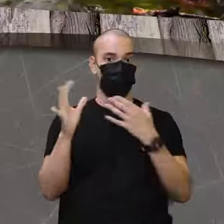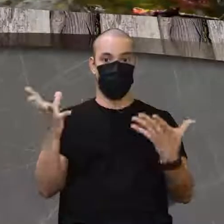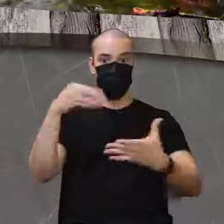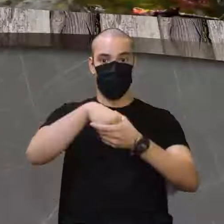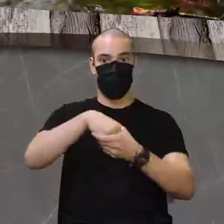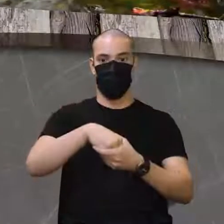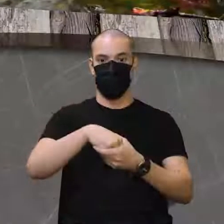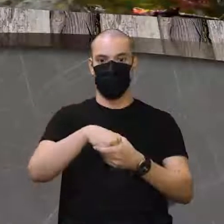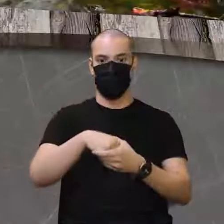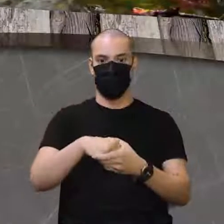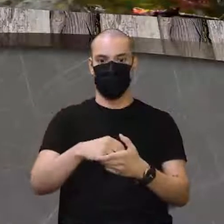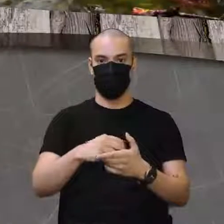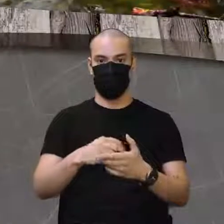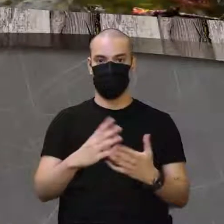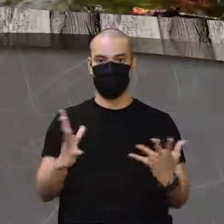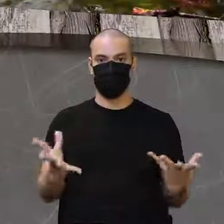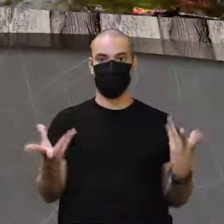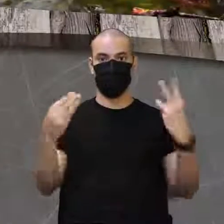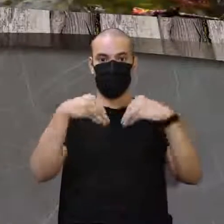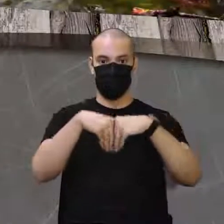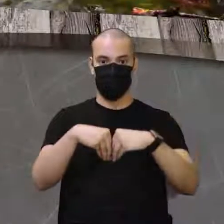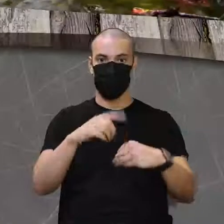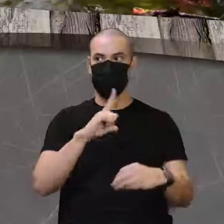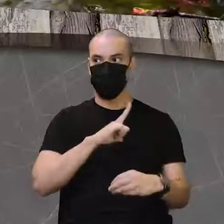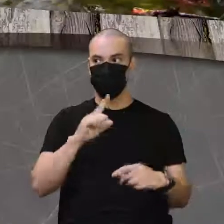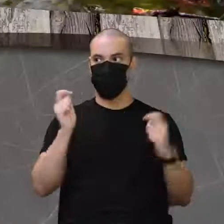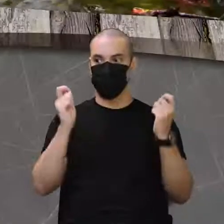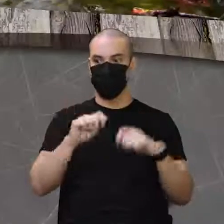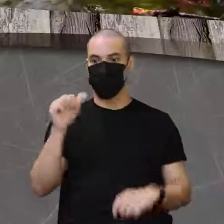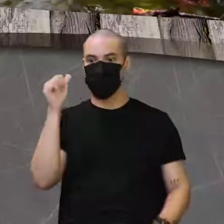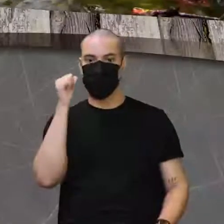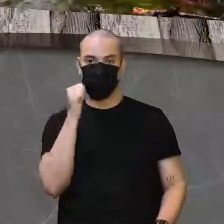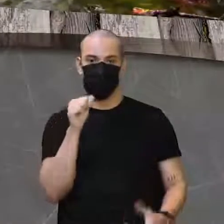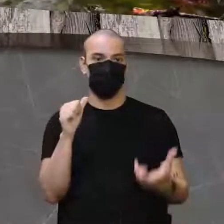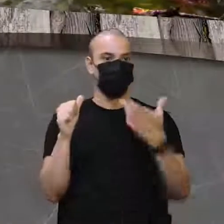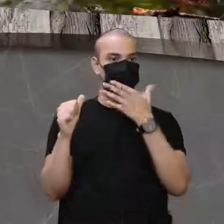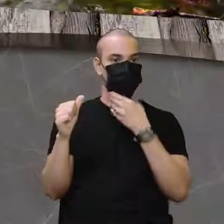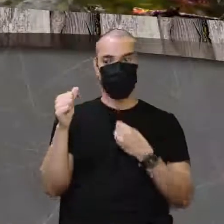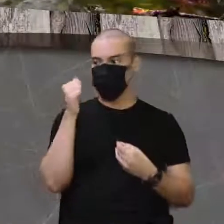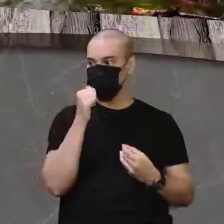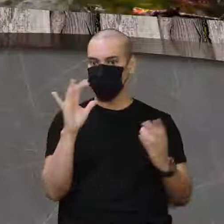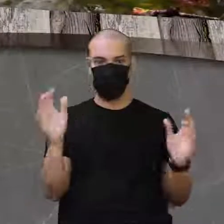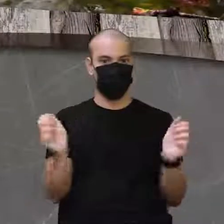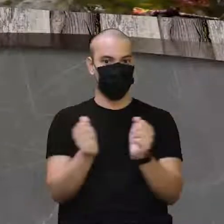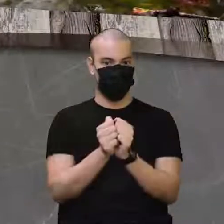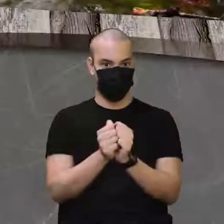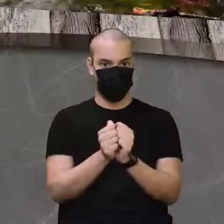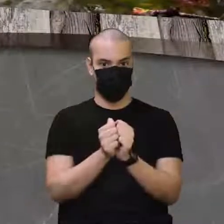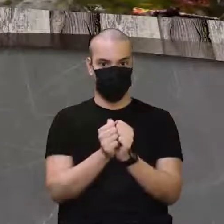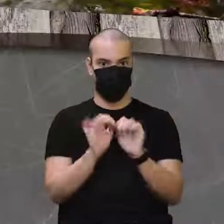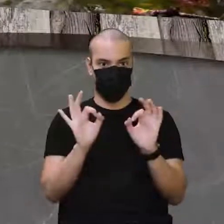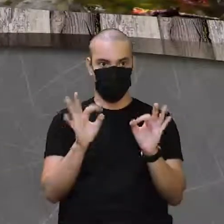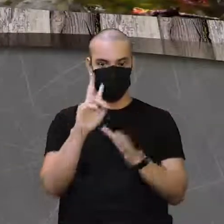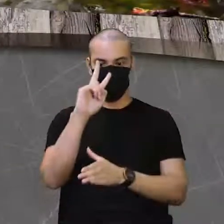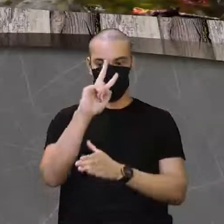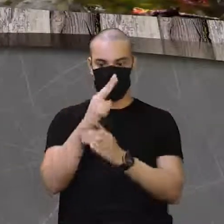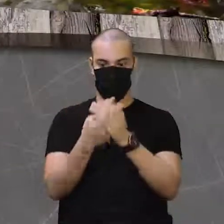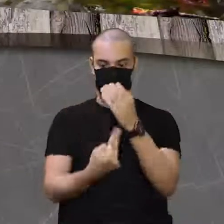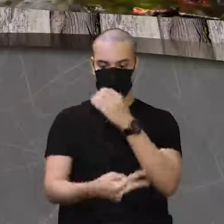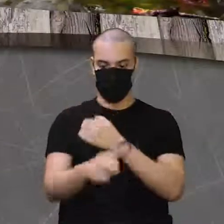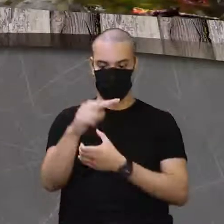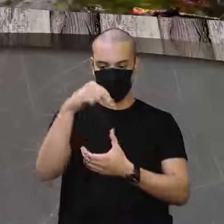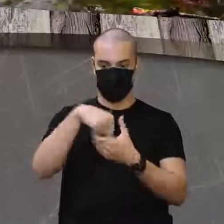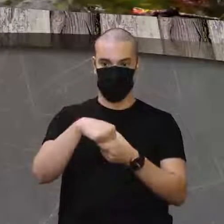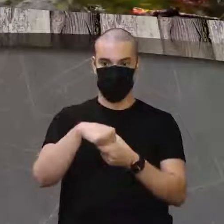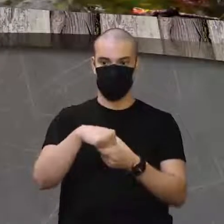ficar ali, é, ele ia ter tanto a produção masculina quanto a produção feminina, tá bom? O organismo hemaprodita tem os